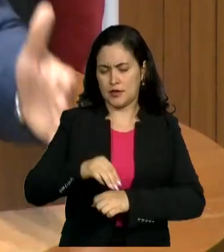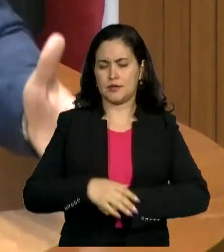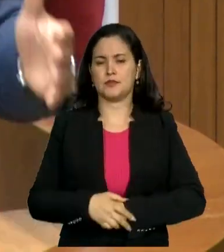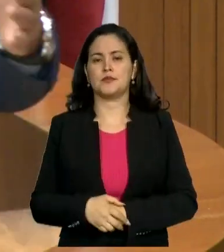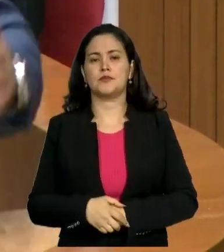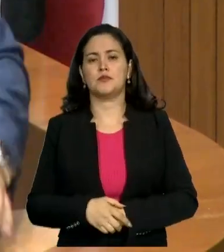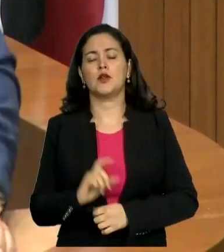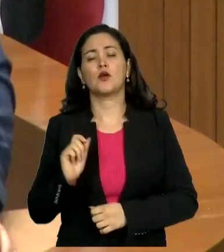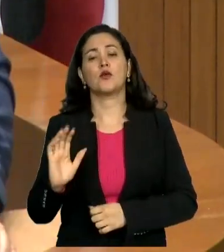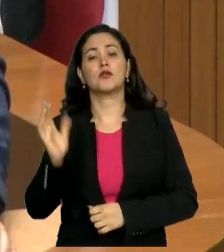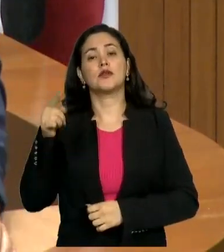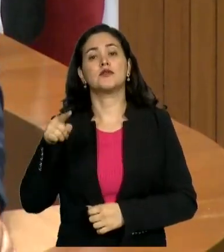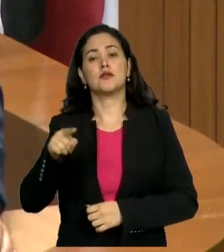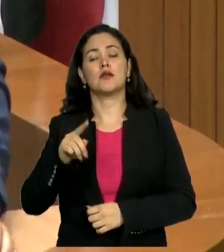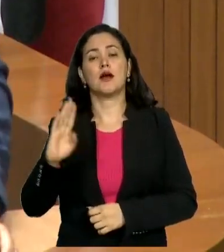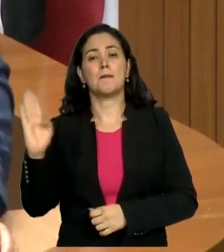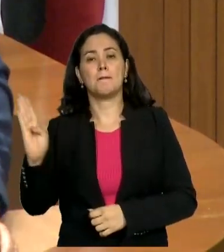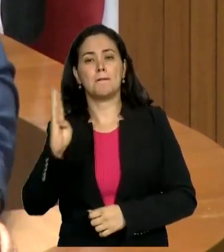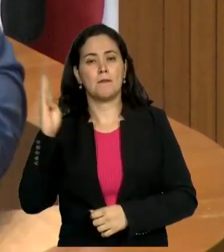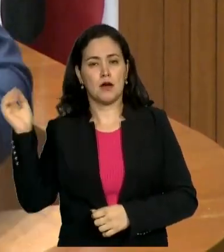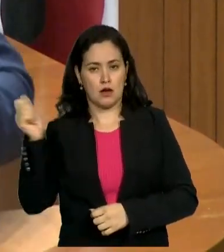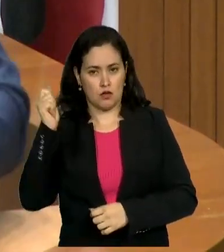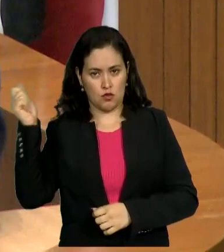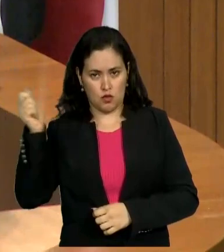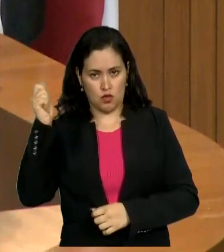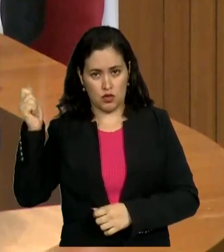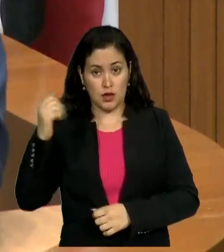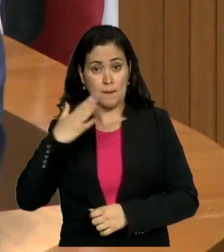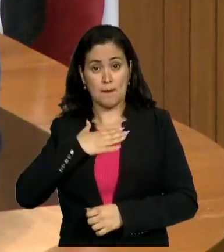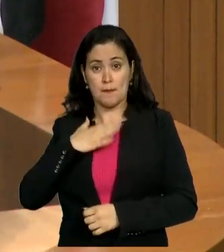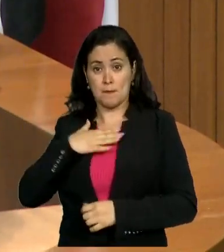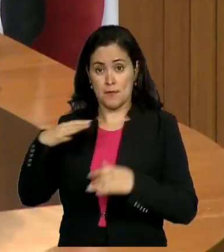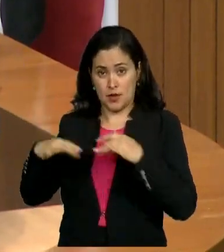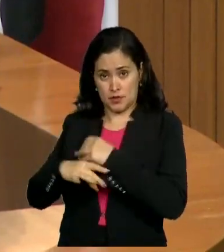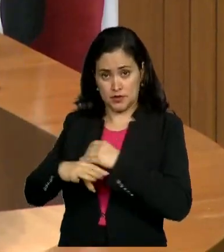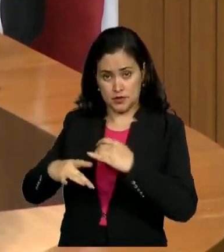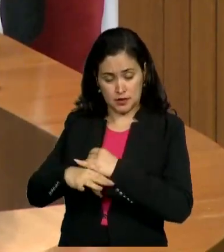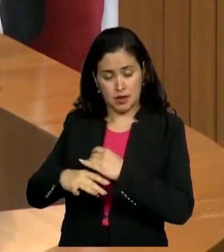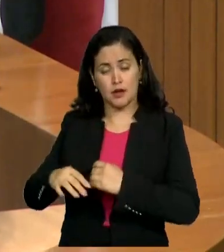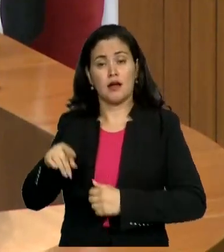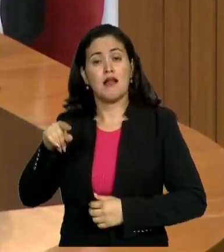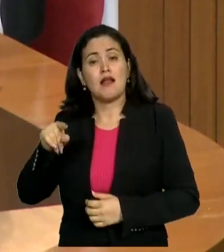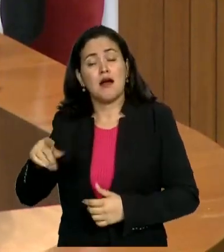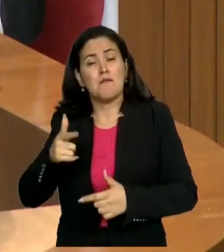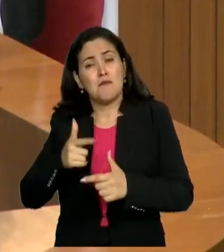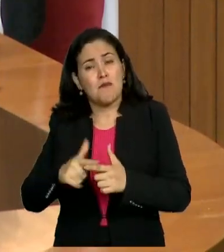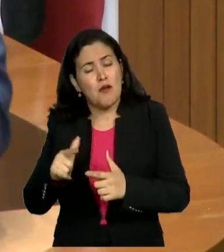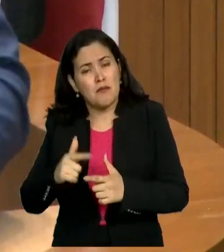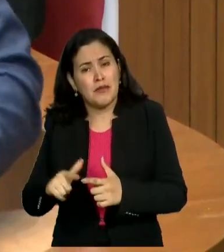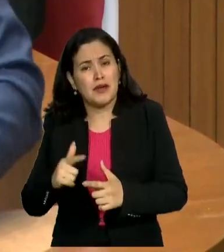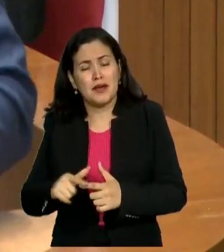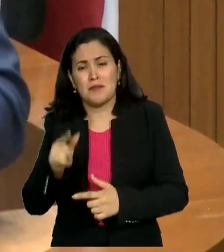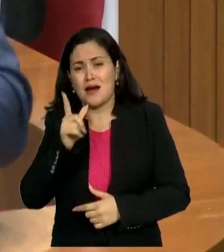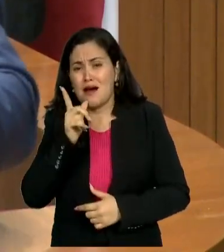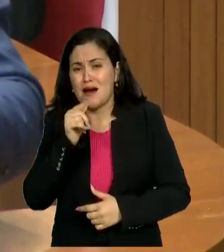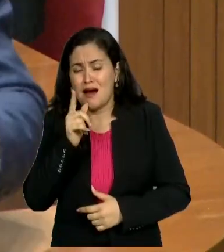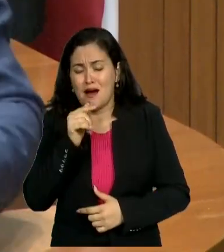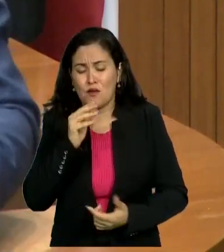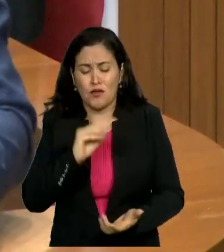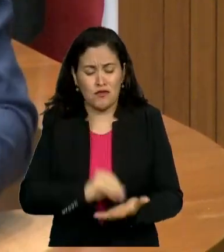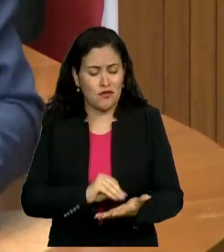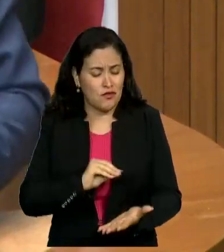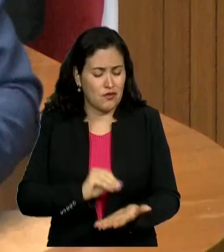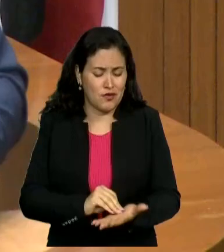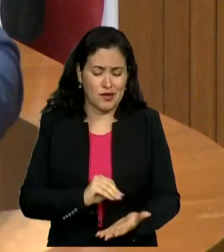eu sou Barra Cordense, e lá nós temos enfrentado um grande problema de abastecimento de água. É matéria de